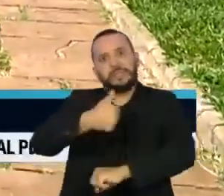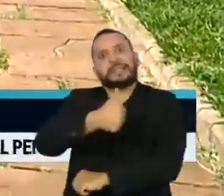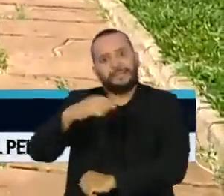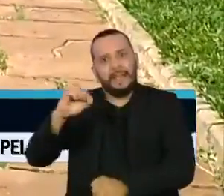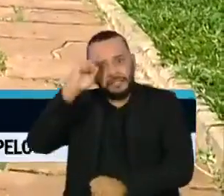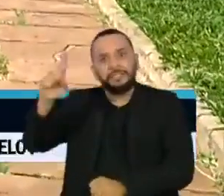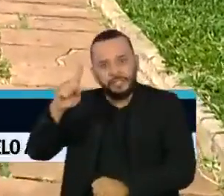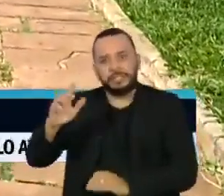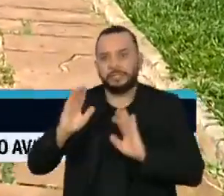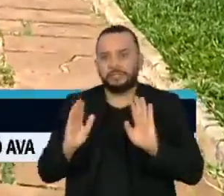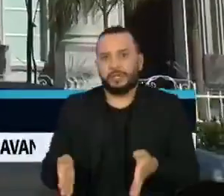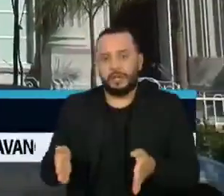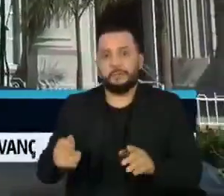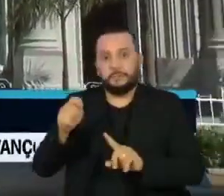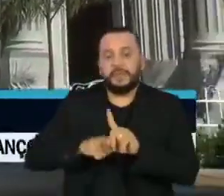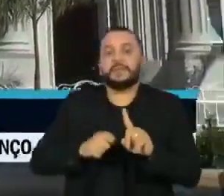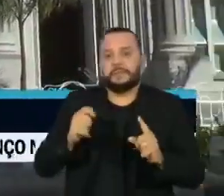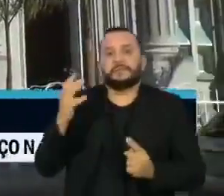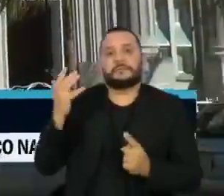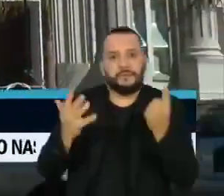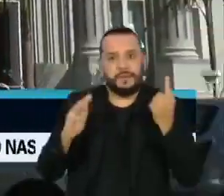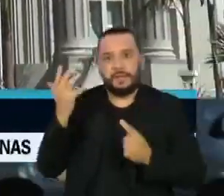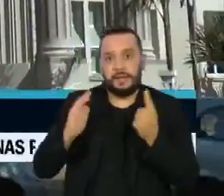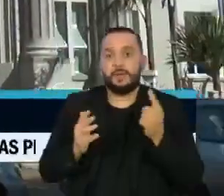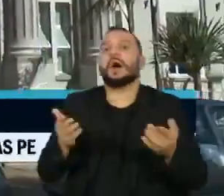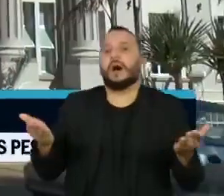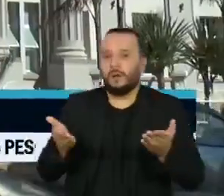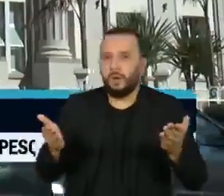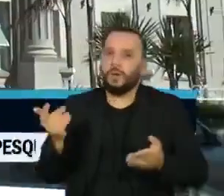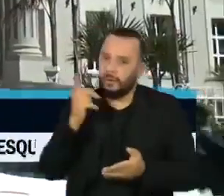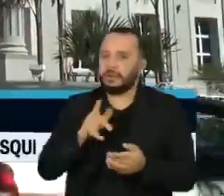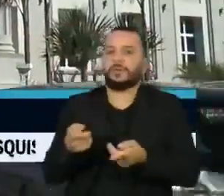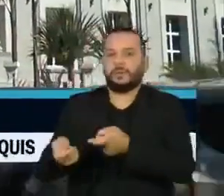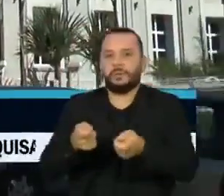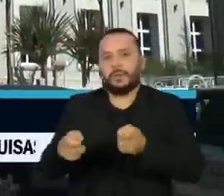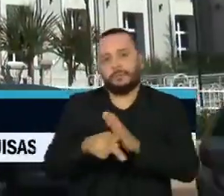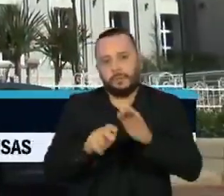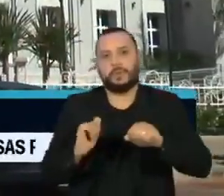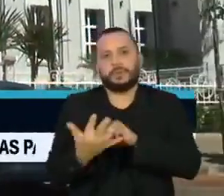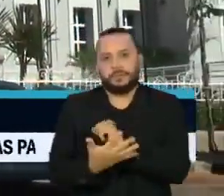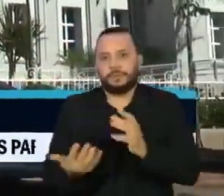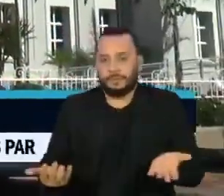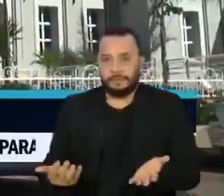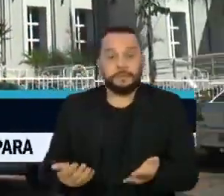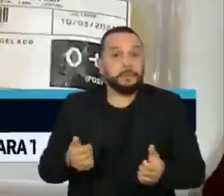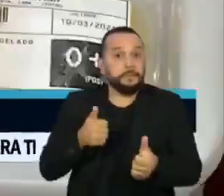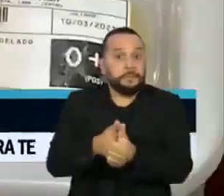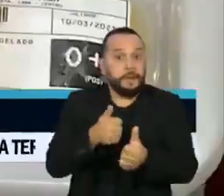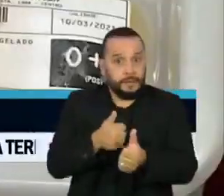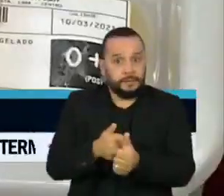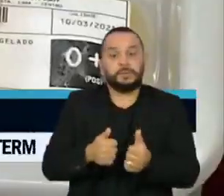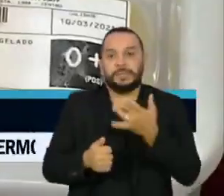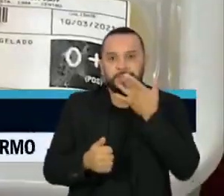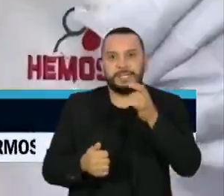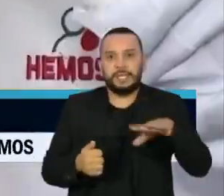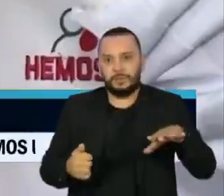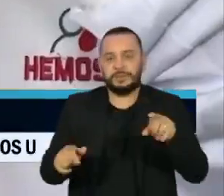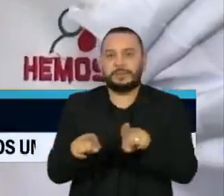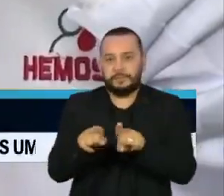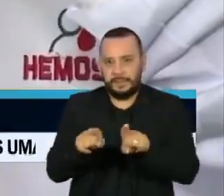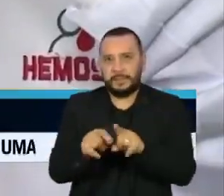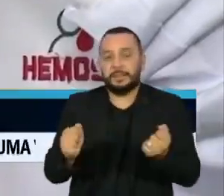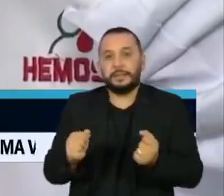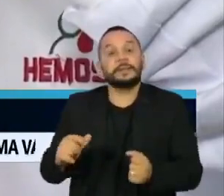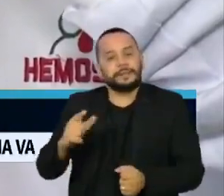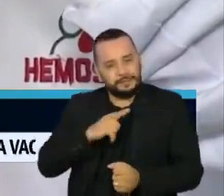dias em fevereiro. Desde então, tem conseguido reduzir os números da pandemia. Ao lado de Santos, Araraquara vai sediar